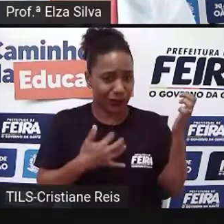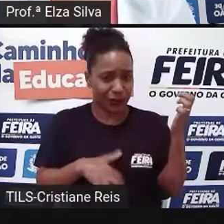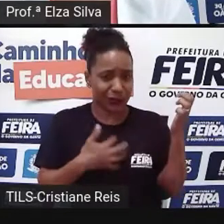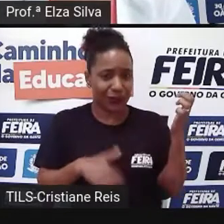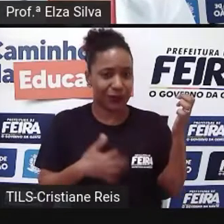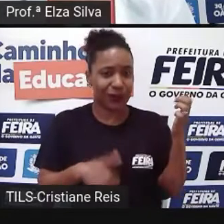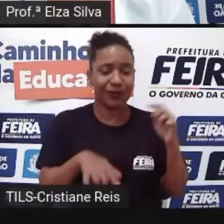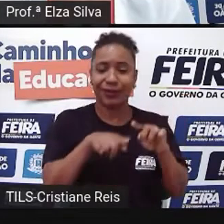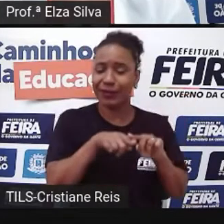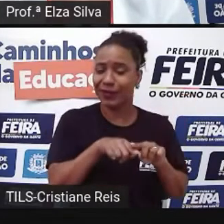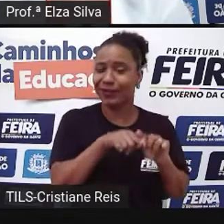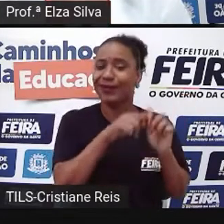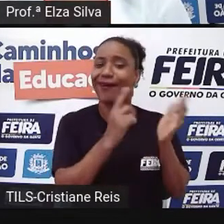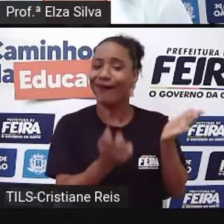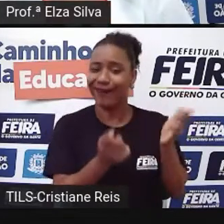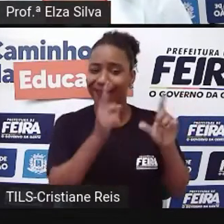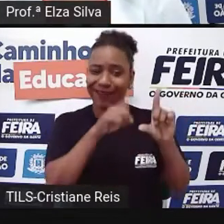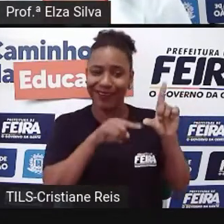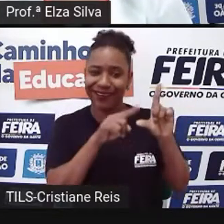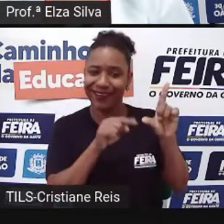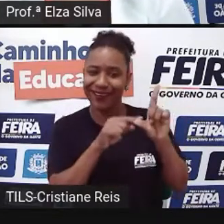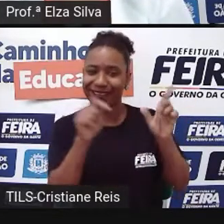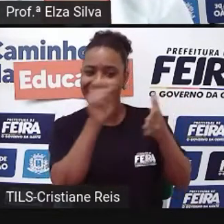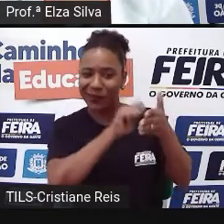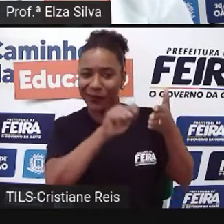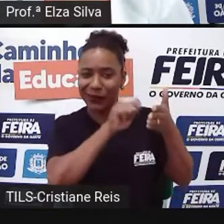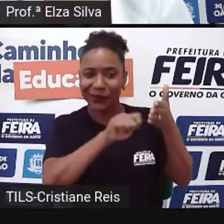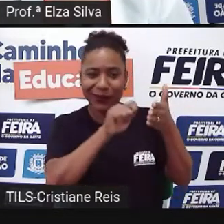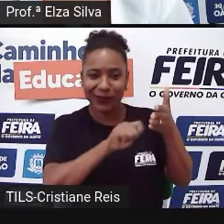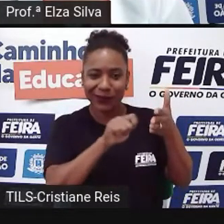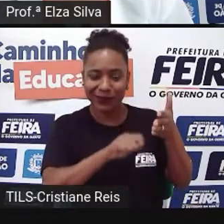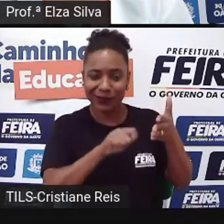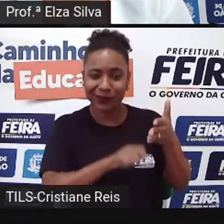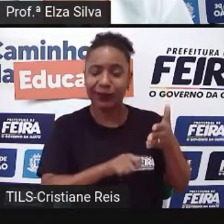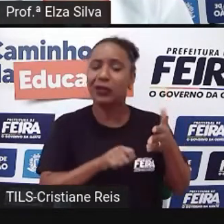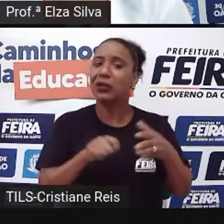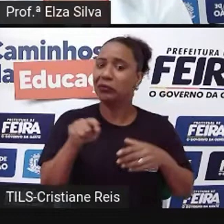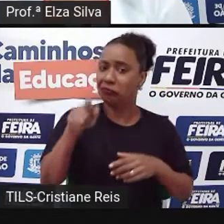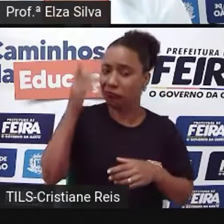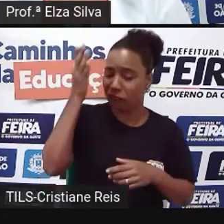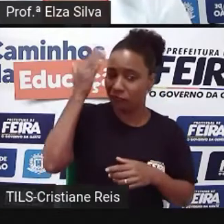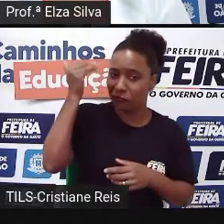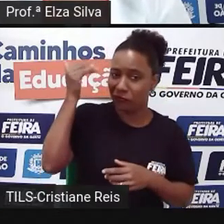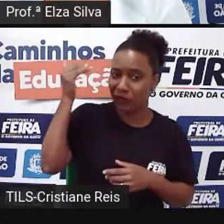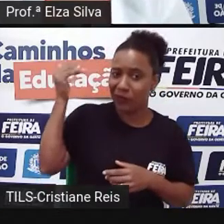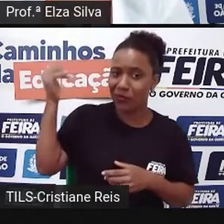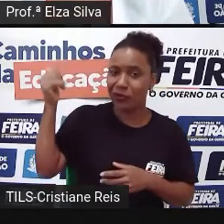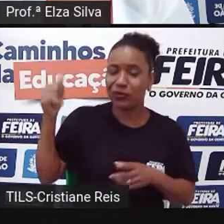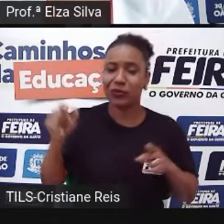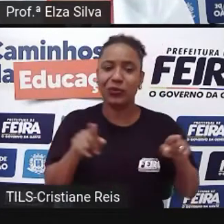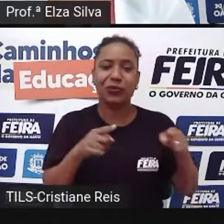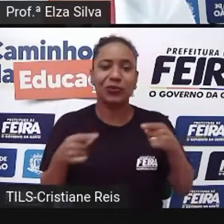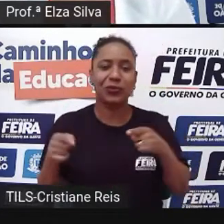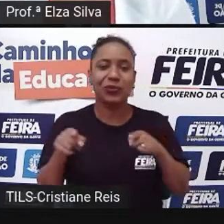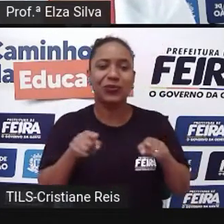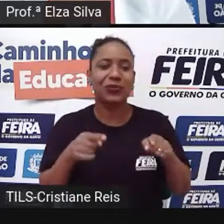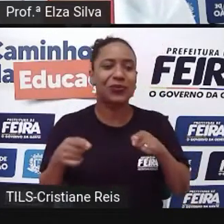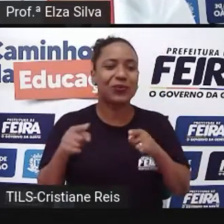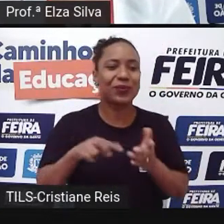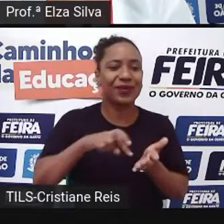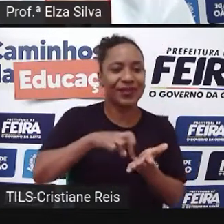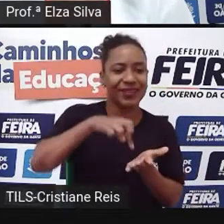jamaicã E é um dos mais conhecidos músicos desse estilo musical, o reggae